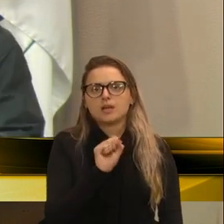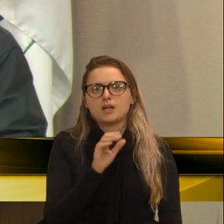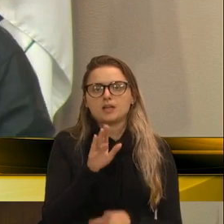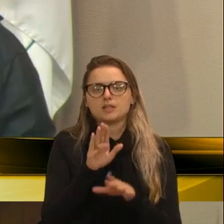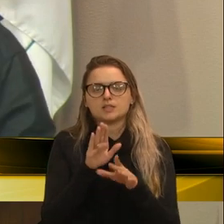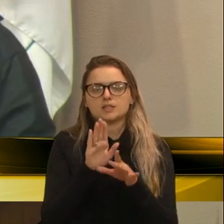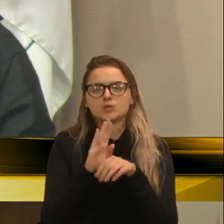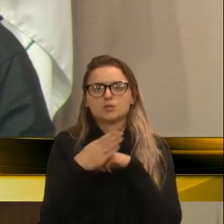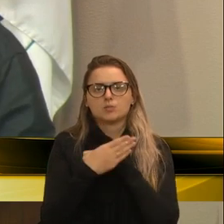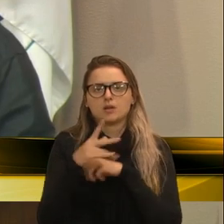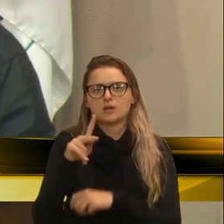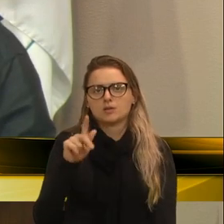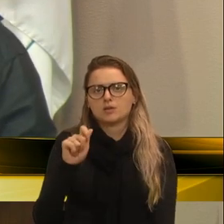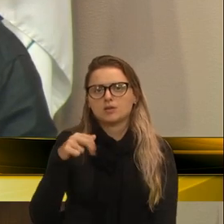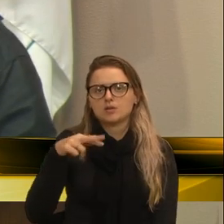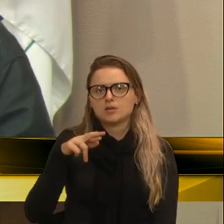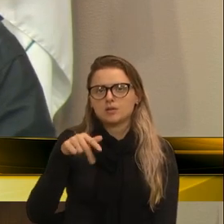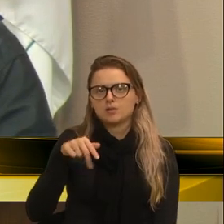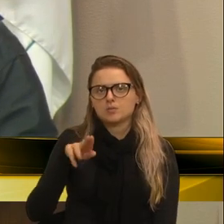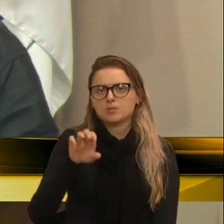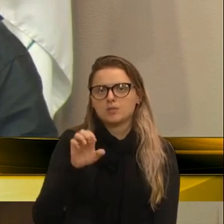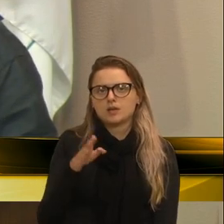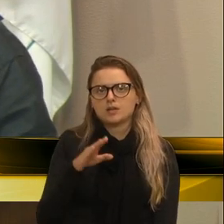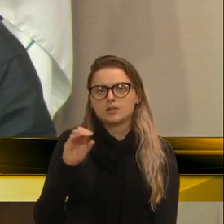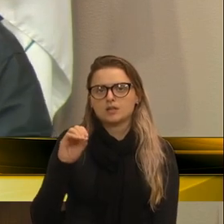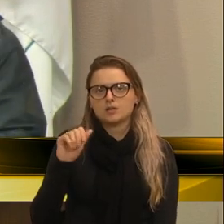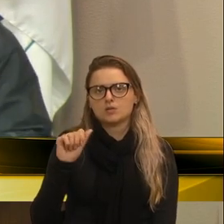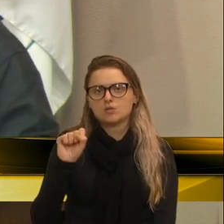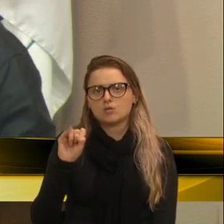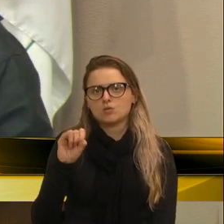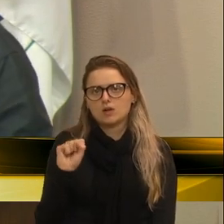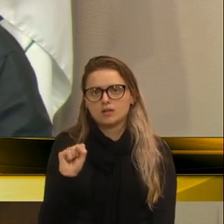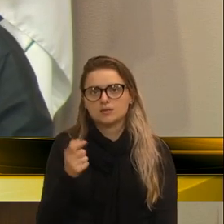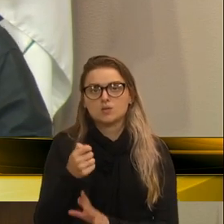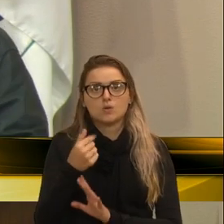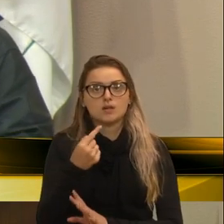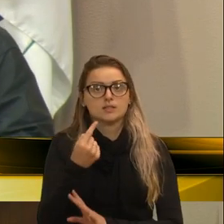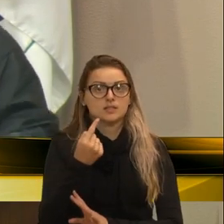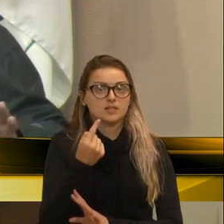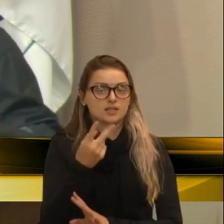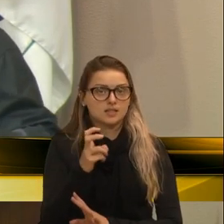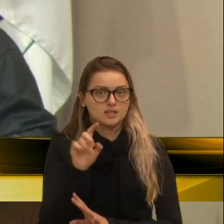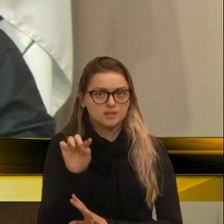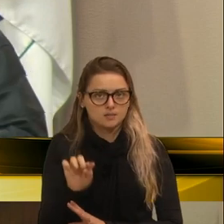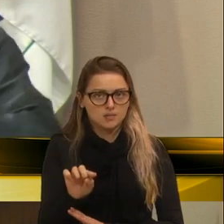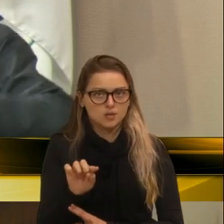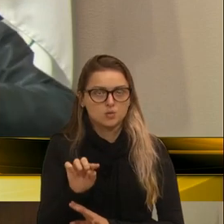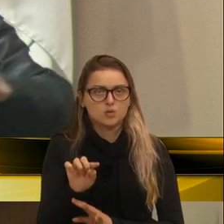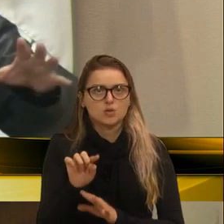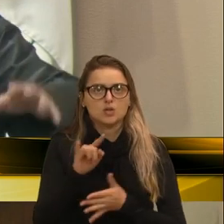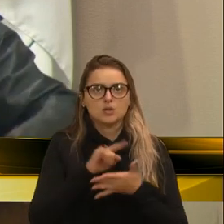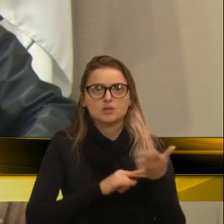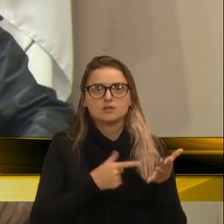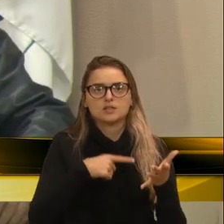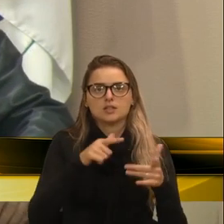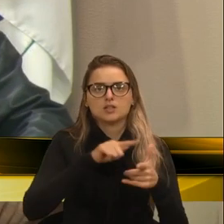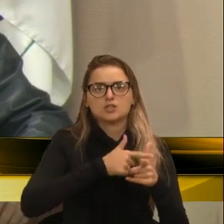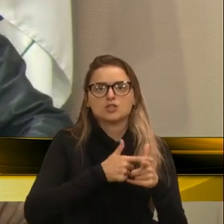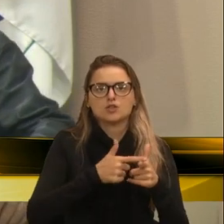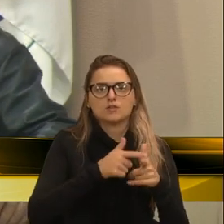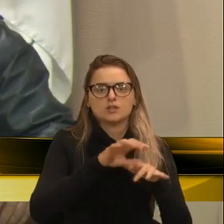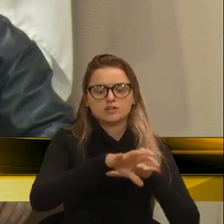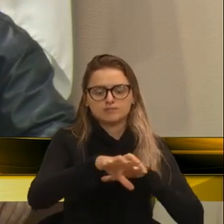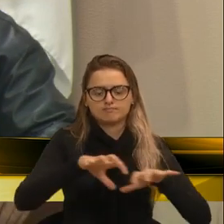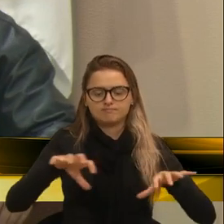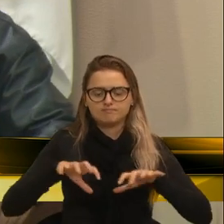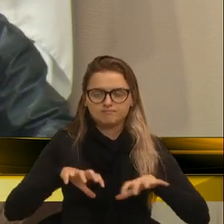Fecha o UBS do Parque Oasis com quase 11 mil pontuários, simplesmente fecha e dilui ali na redondeza, na região.